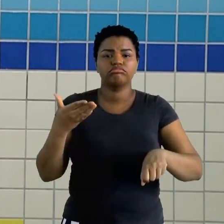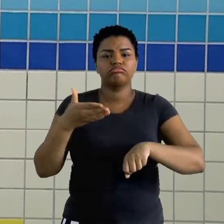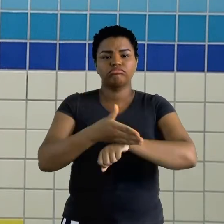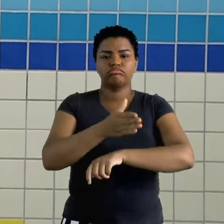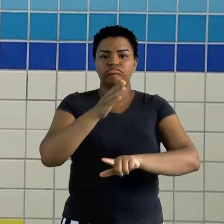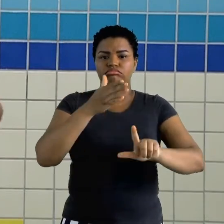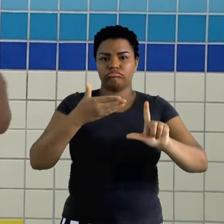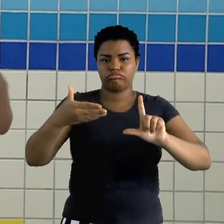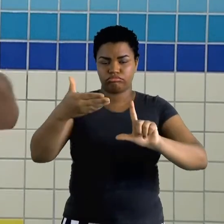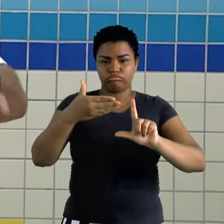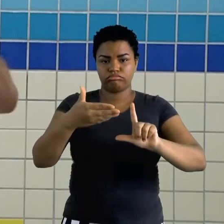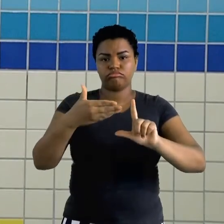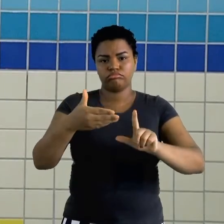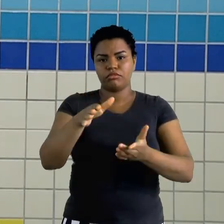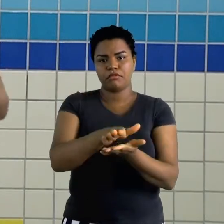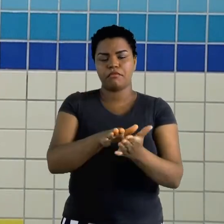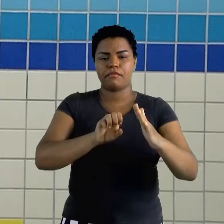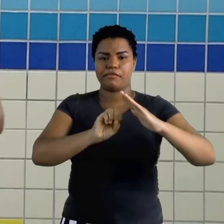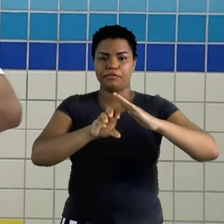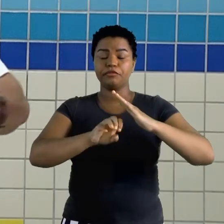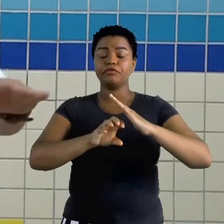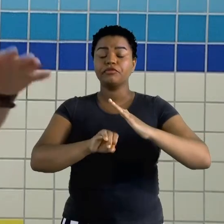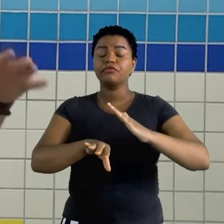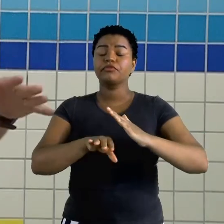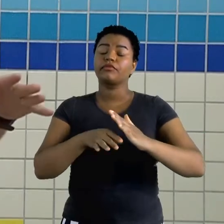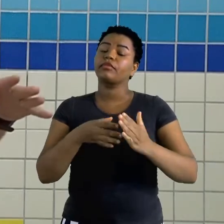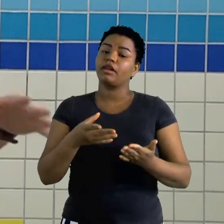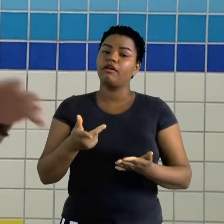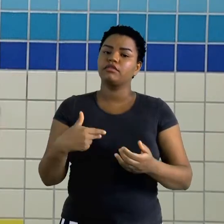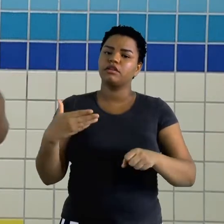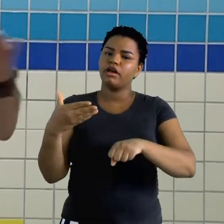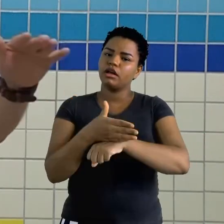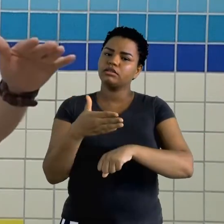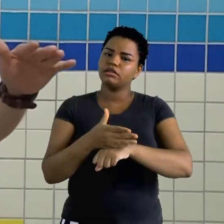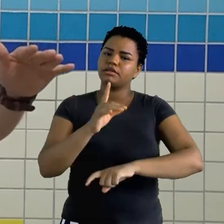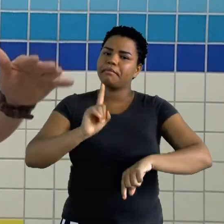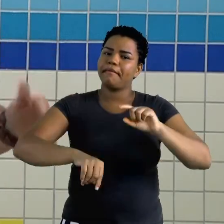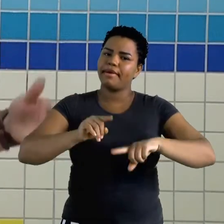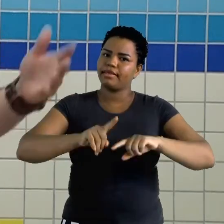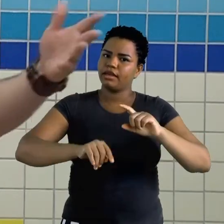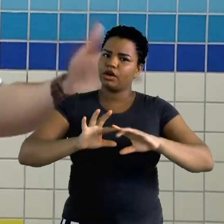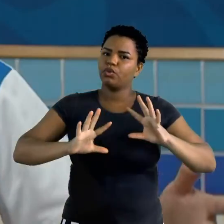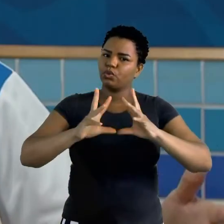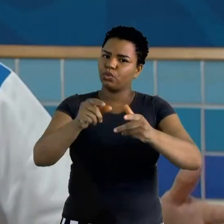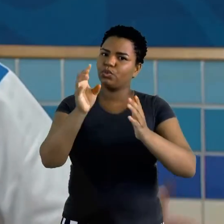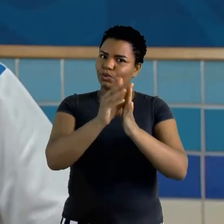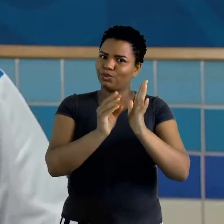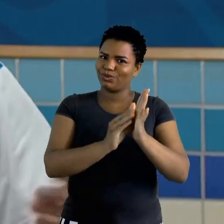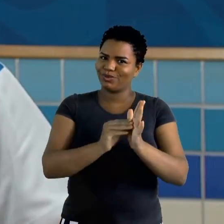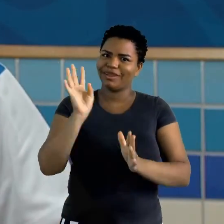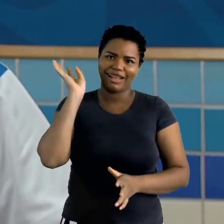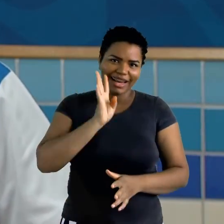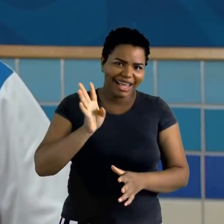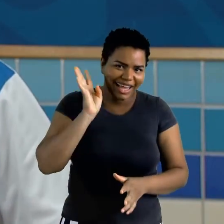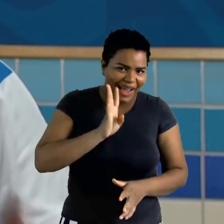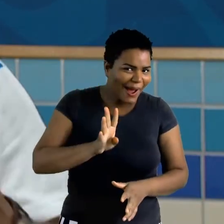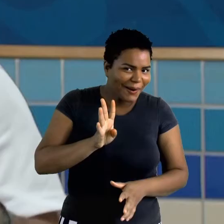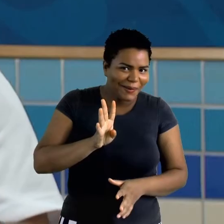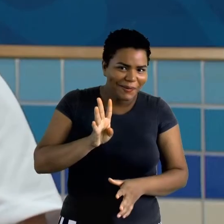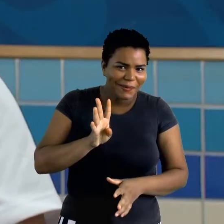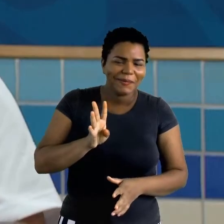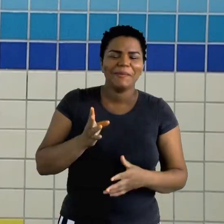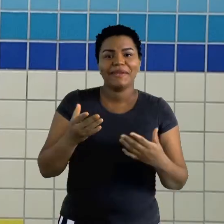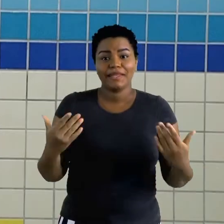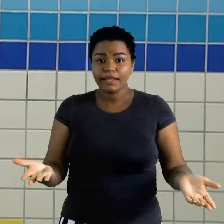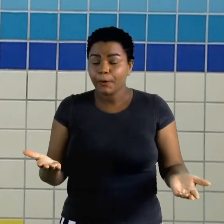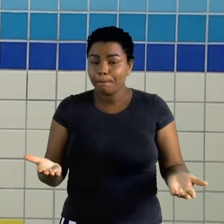digital Palmas Homeschool, que você vai ter acesso a todo esse material, a todo esse conteúdo. Não é bacana? Não é legal? Então,